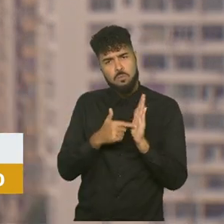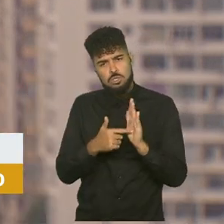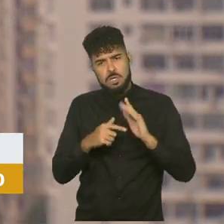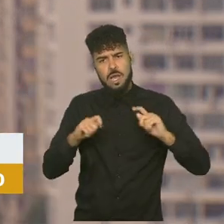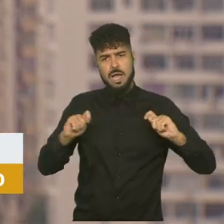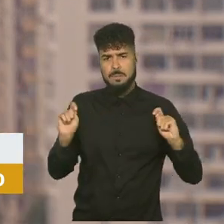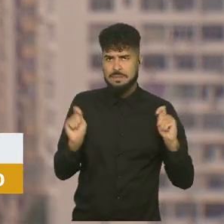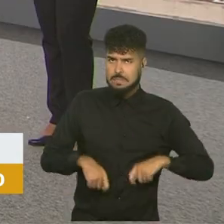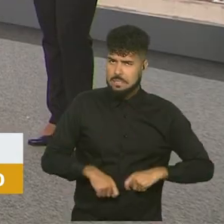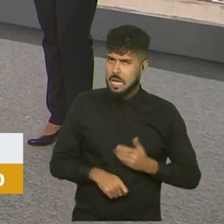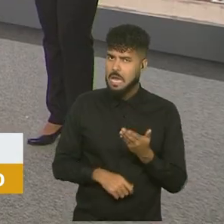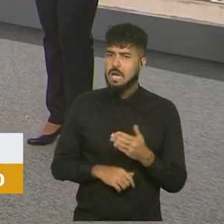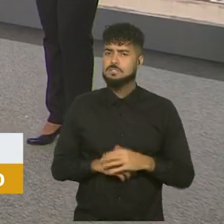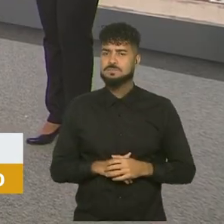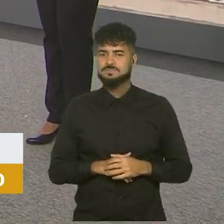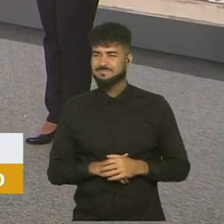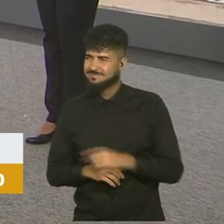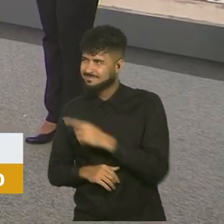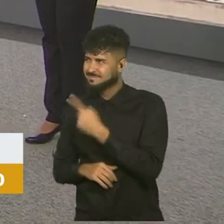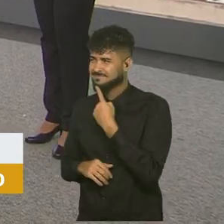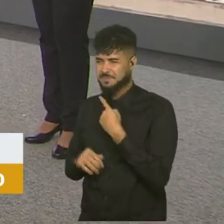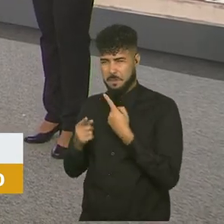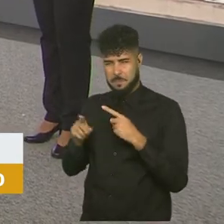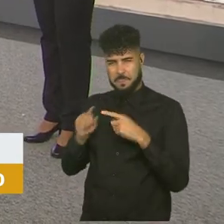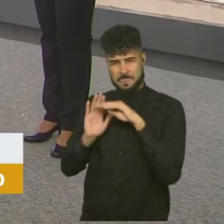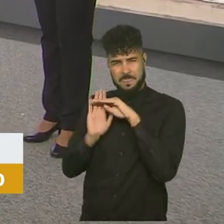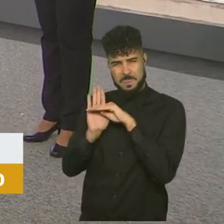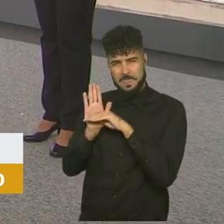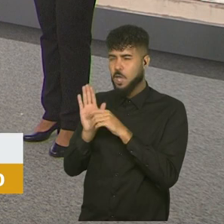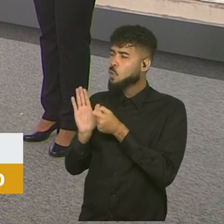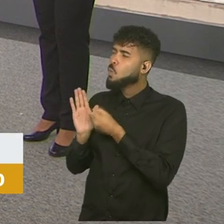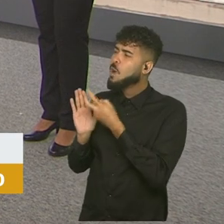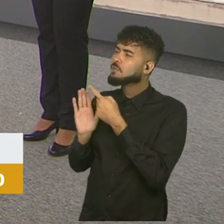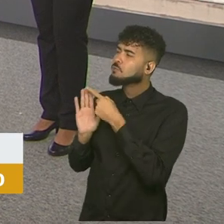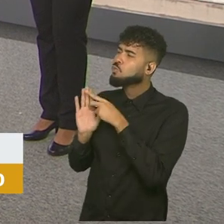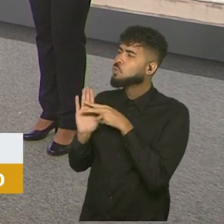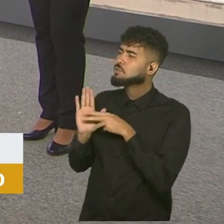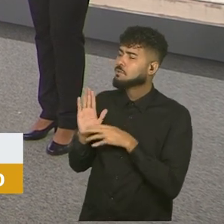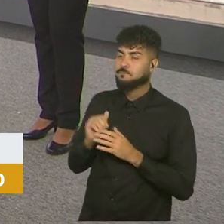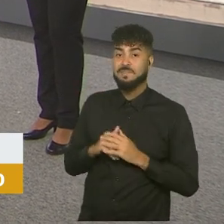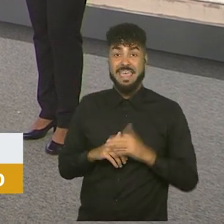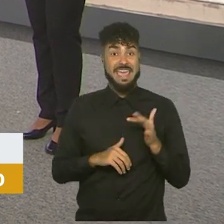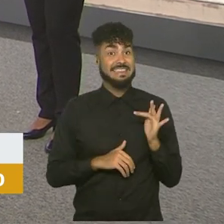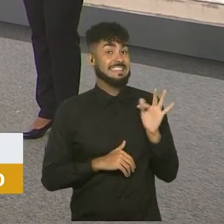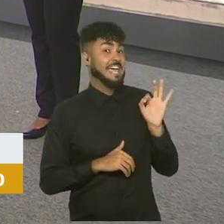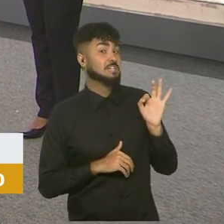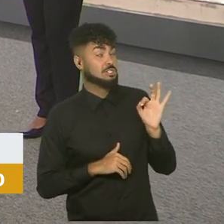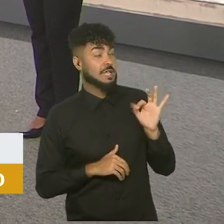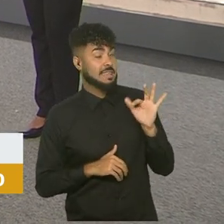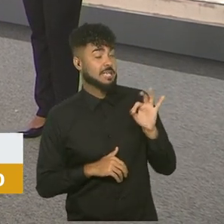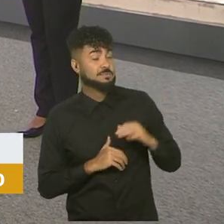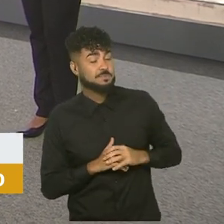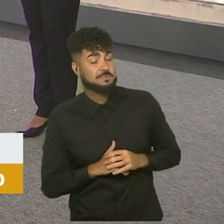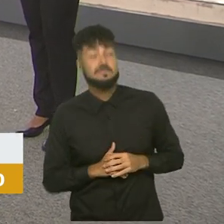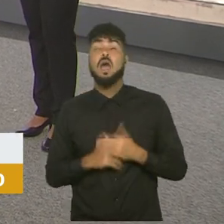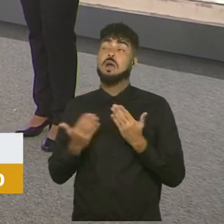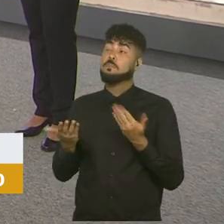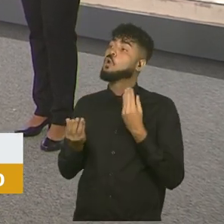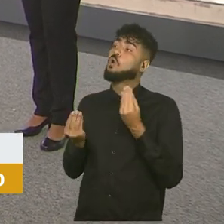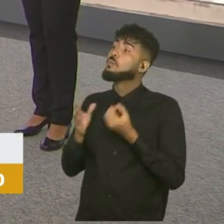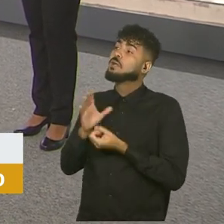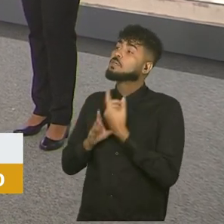capacidade. Você falou um pouquinho do repertório, né? São quantas faixas? São 10. 10 faixas. E como é nasceu esse projeto?